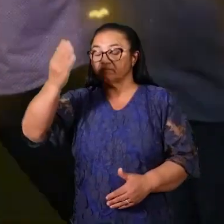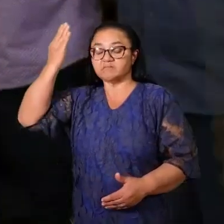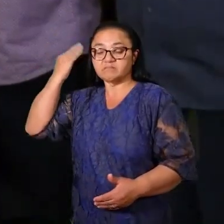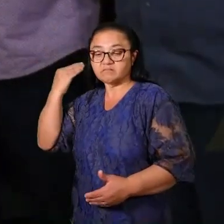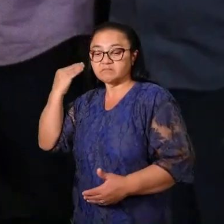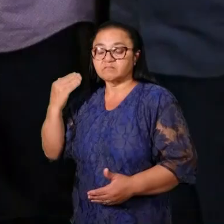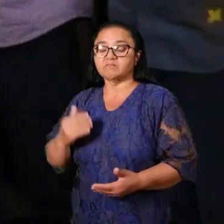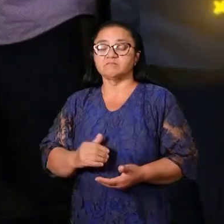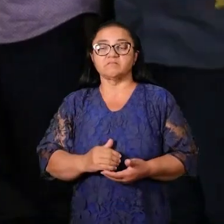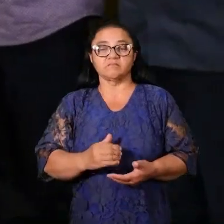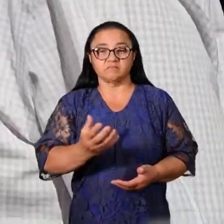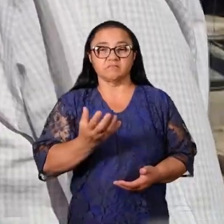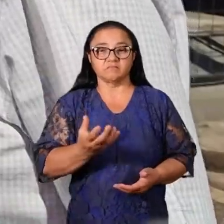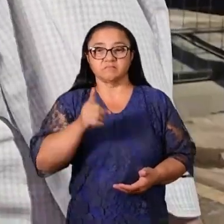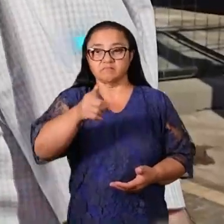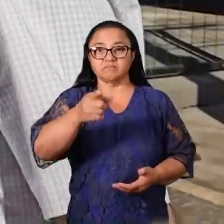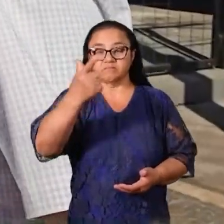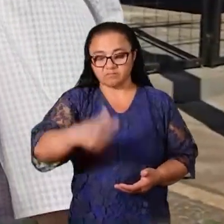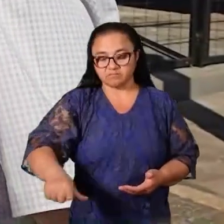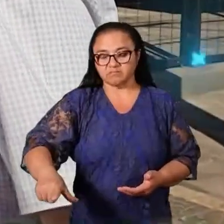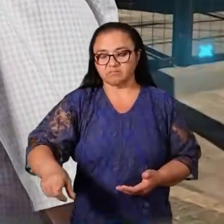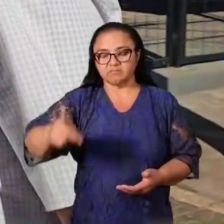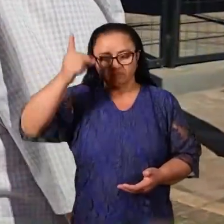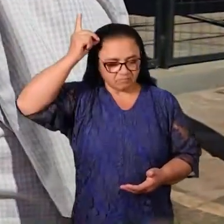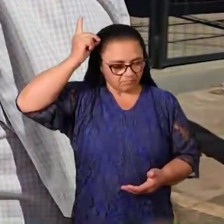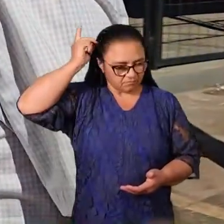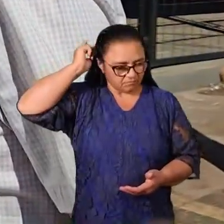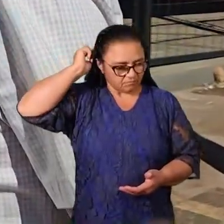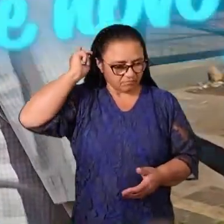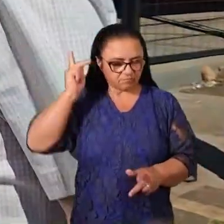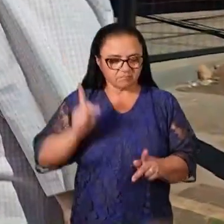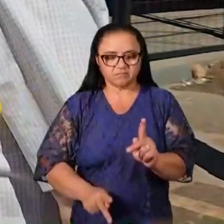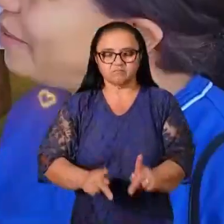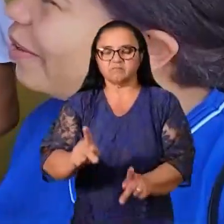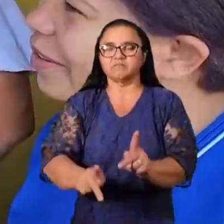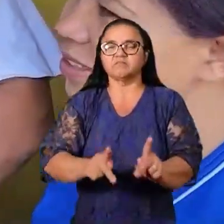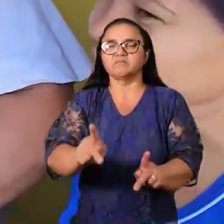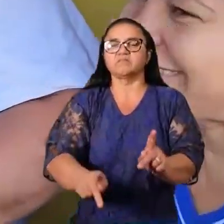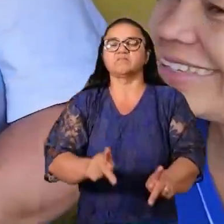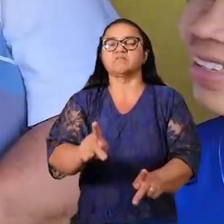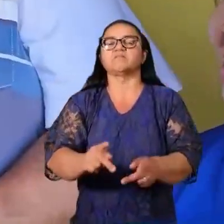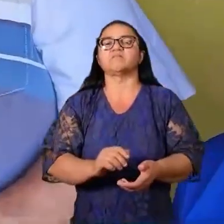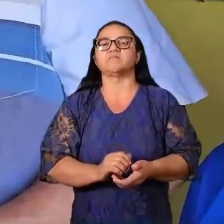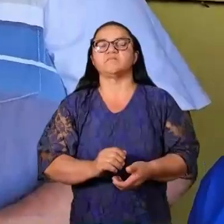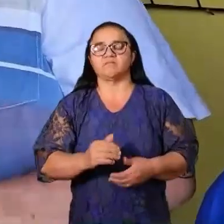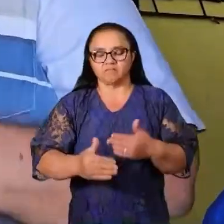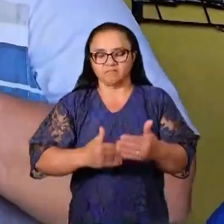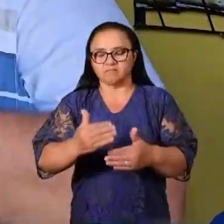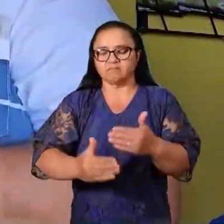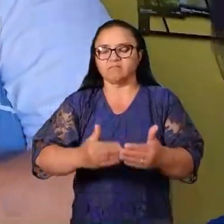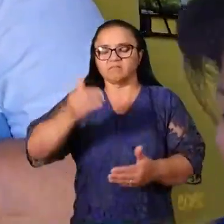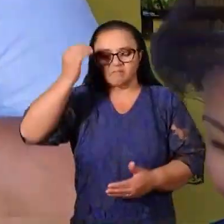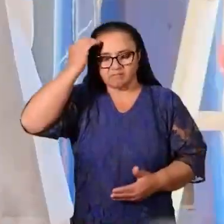frente e não voltar pra trás. Quero você de novo, Dione do povo.